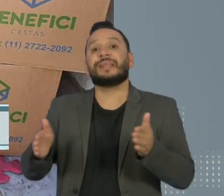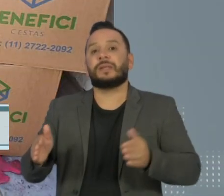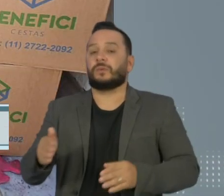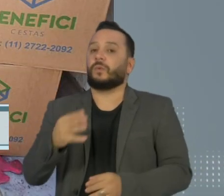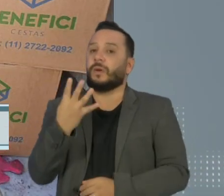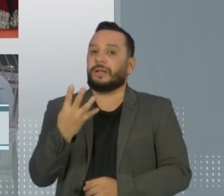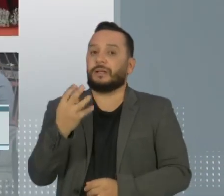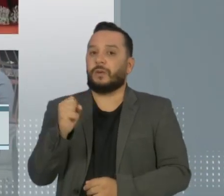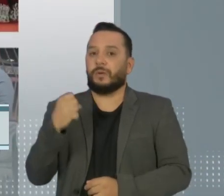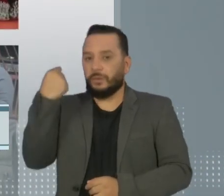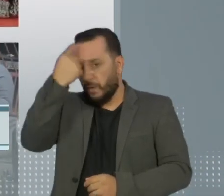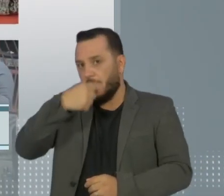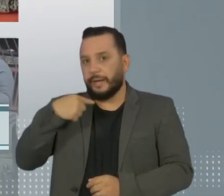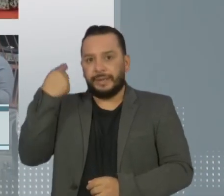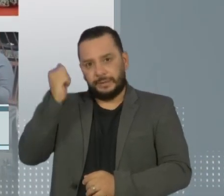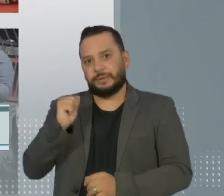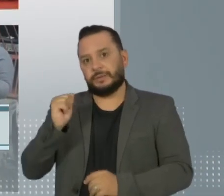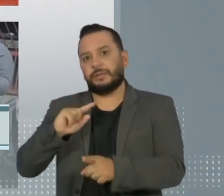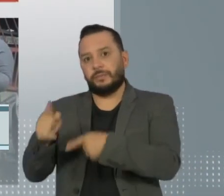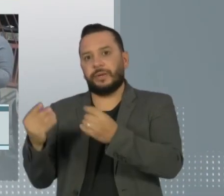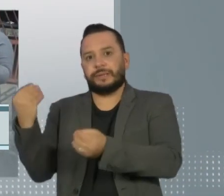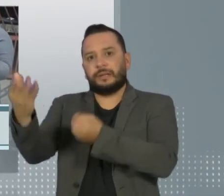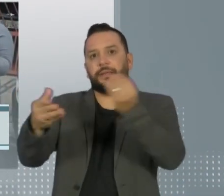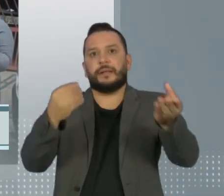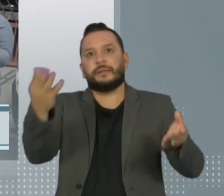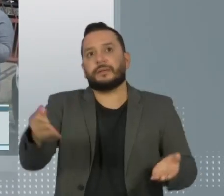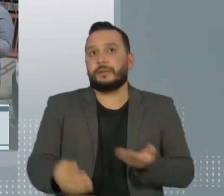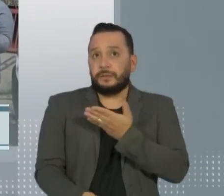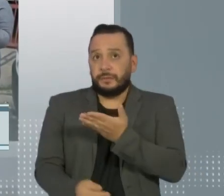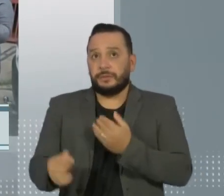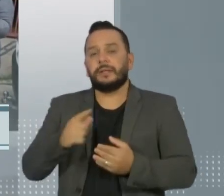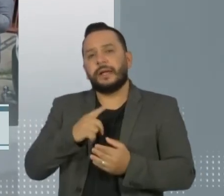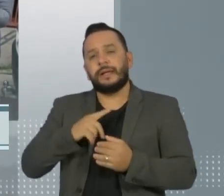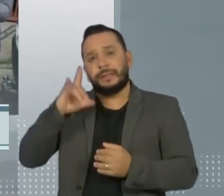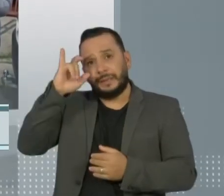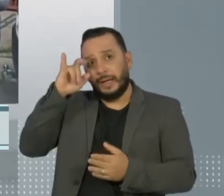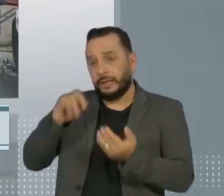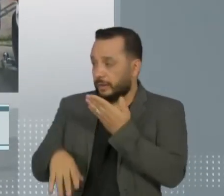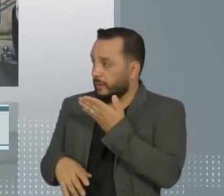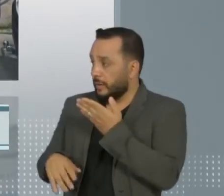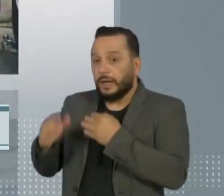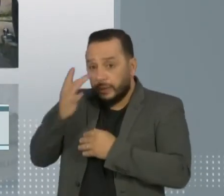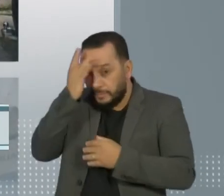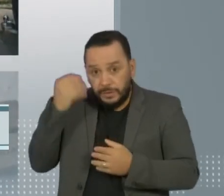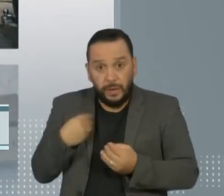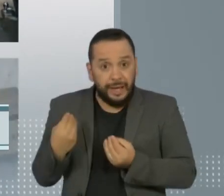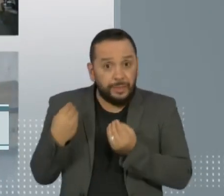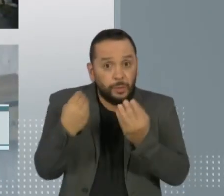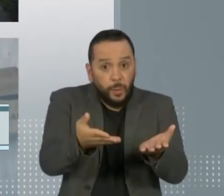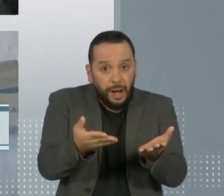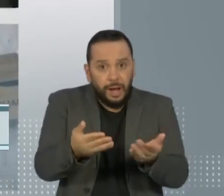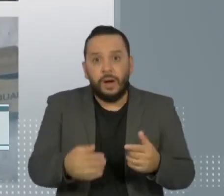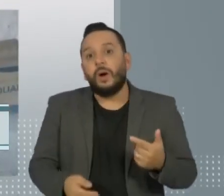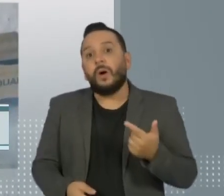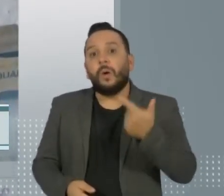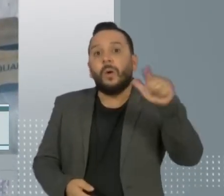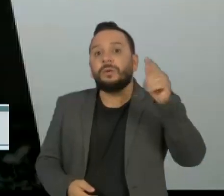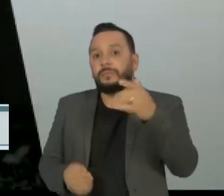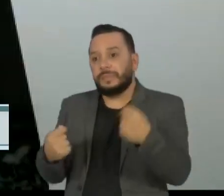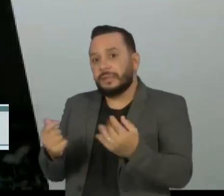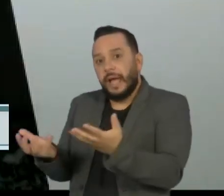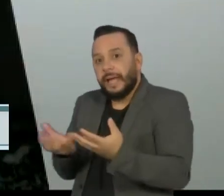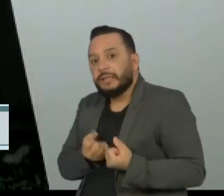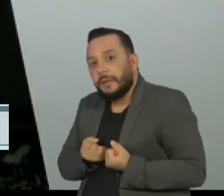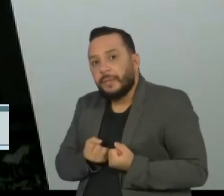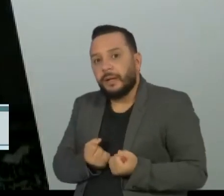48 horas. Pelo Instagram, a ONG Moca Solidária faz uma ponte entre quem quer doar e quem precisa de doações.